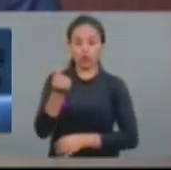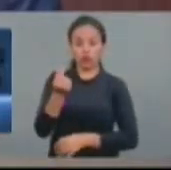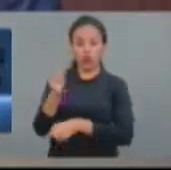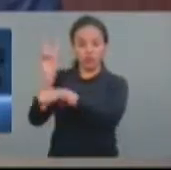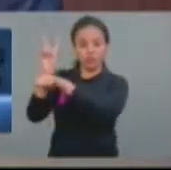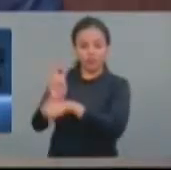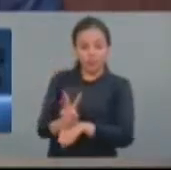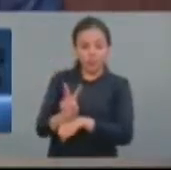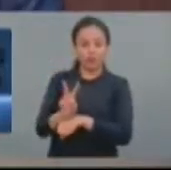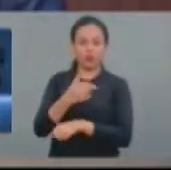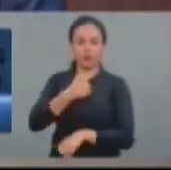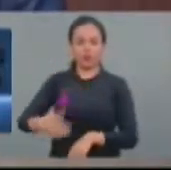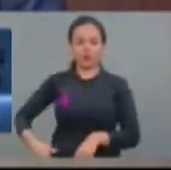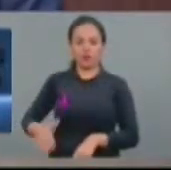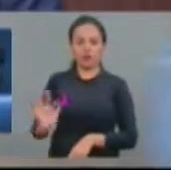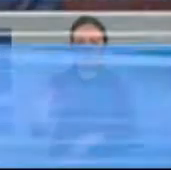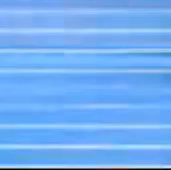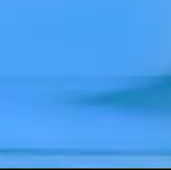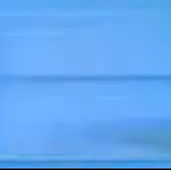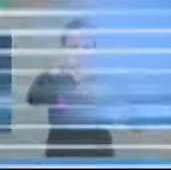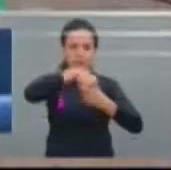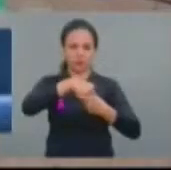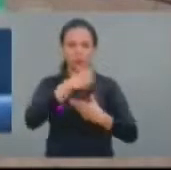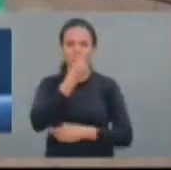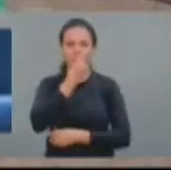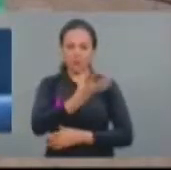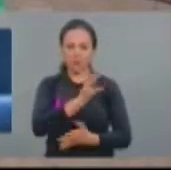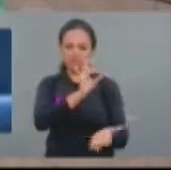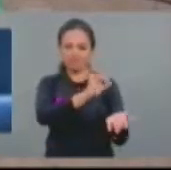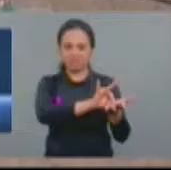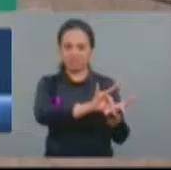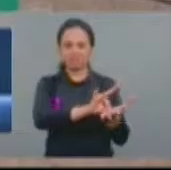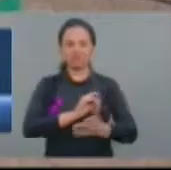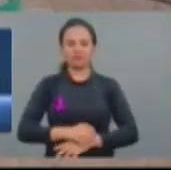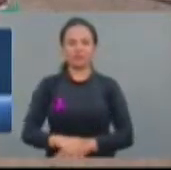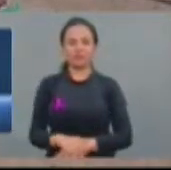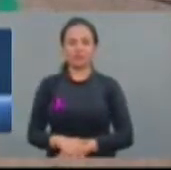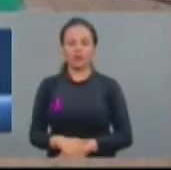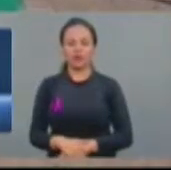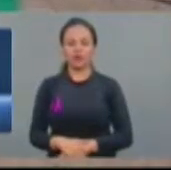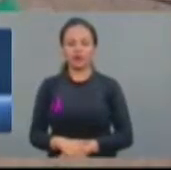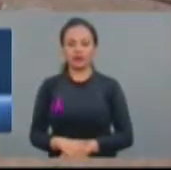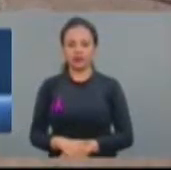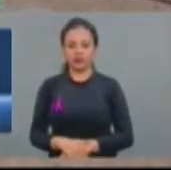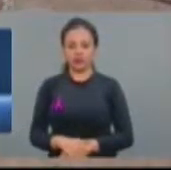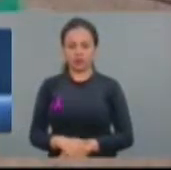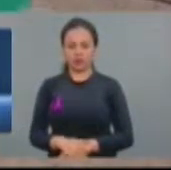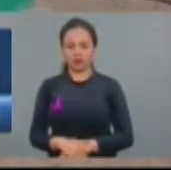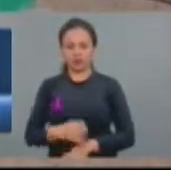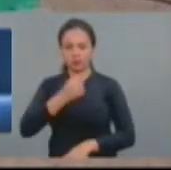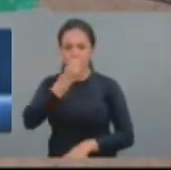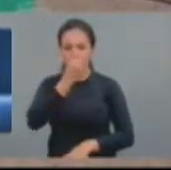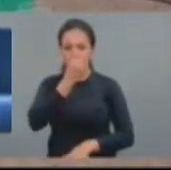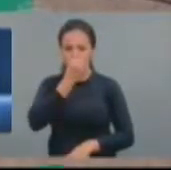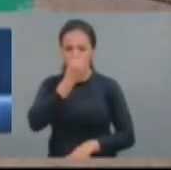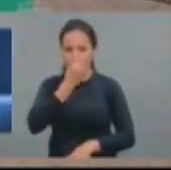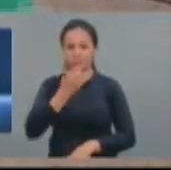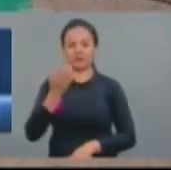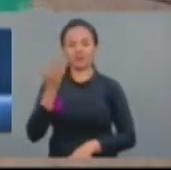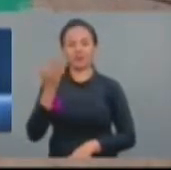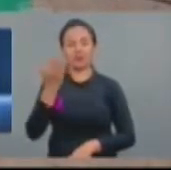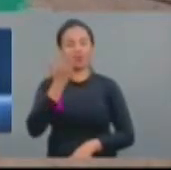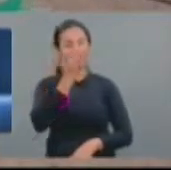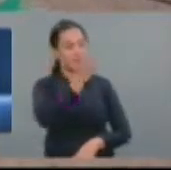federal para a conclusão das obras do aquário. E eu queria solicitar a Vossa Excelência, que eu sei que é um vibrador, por Camusim, por